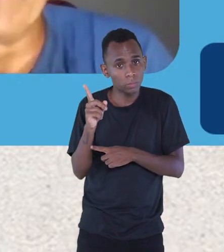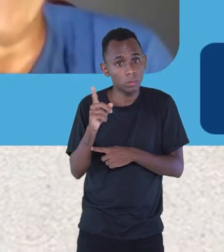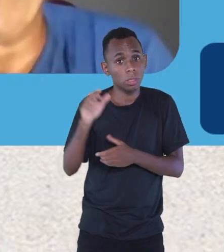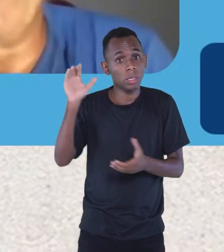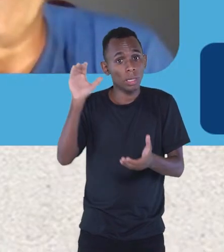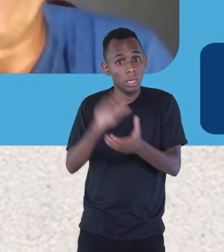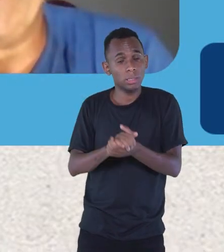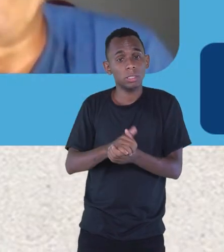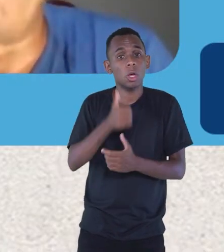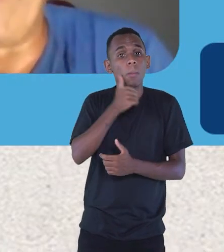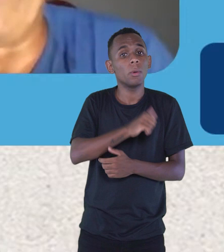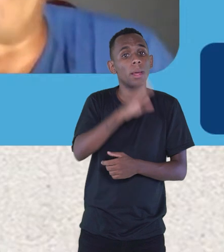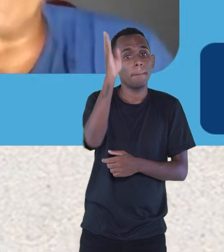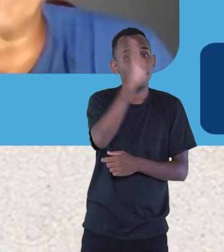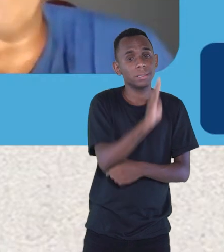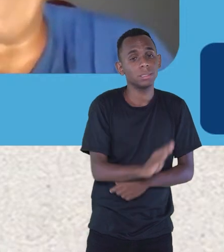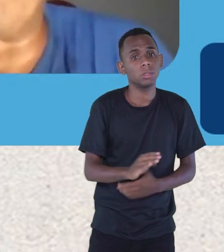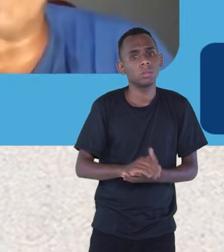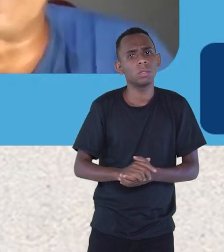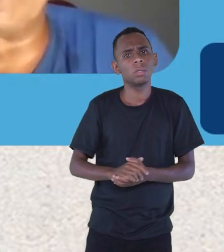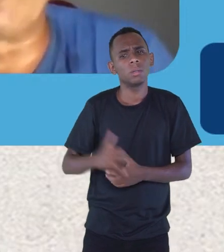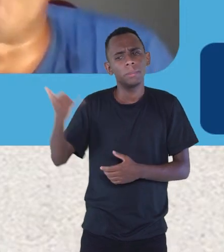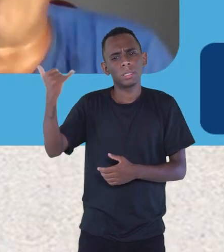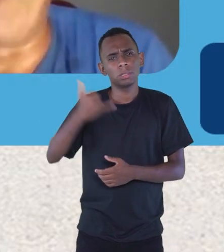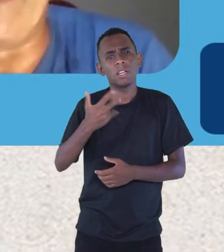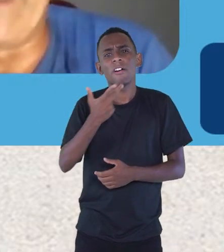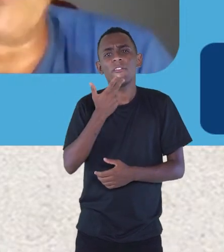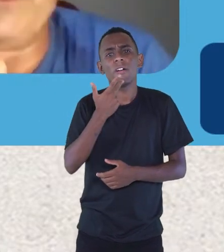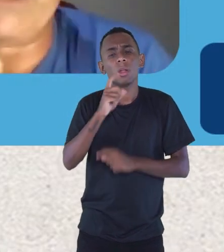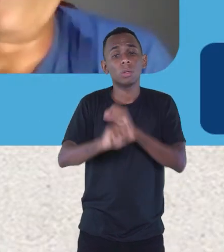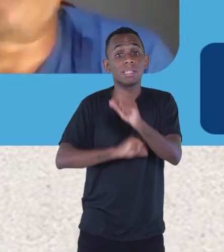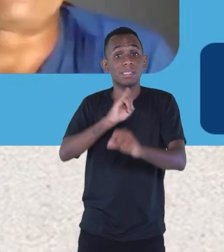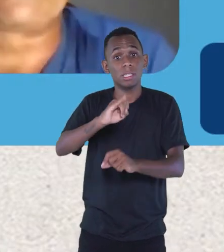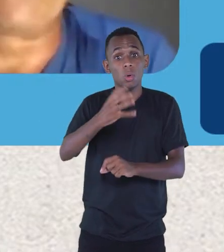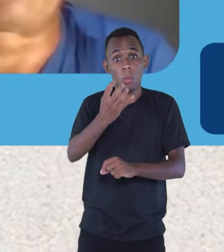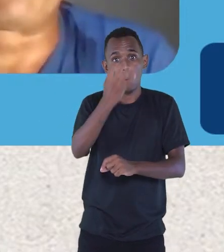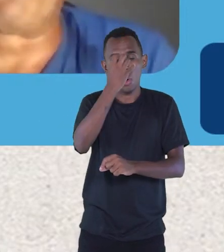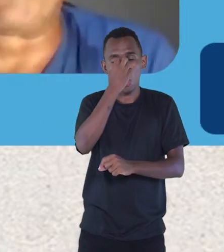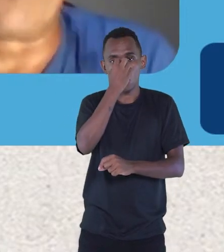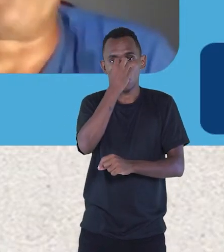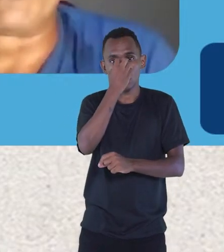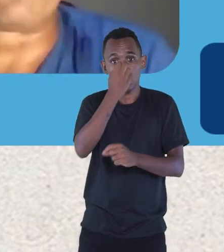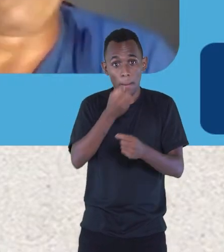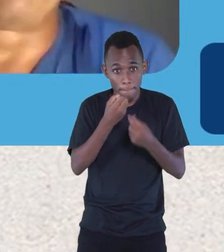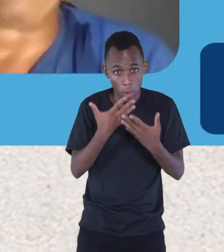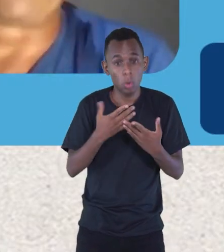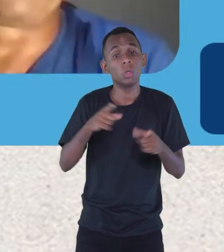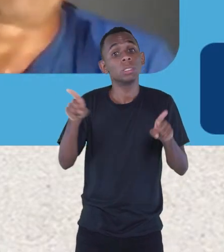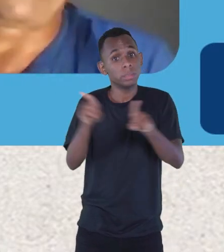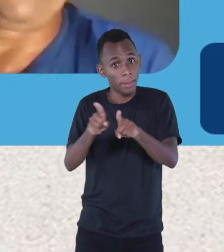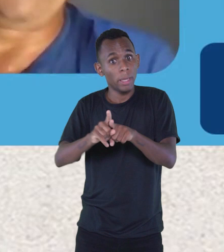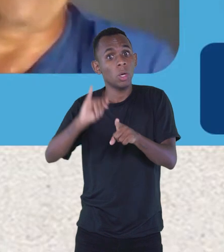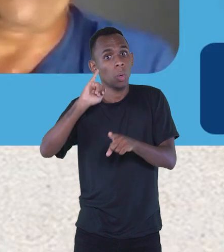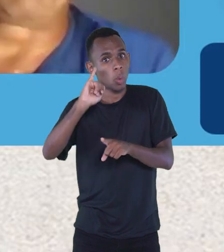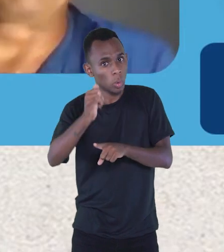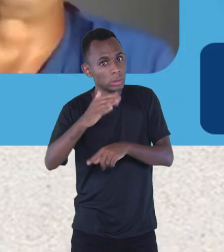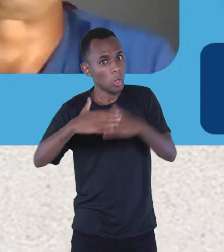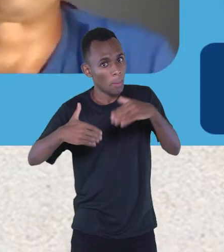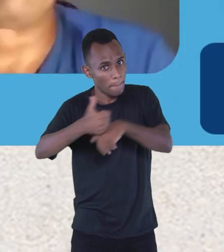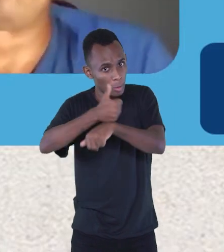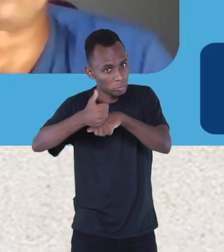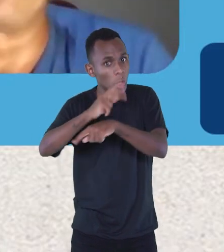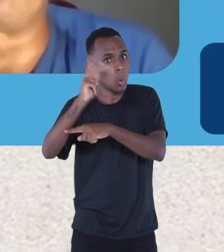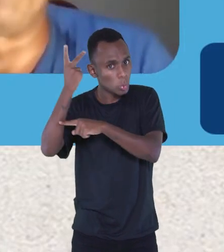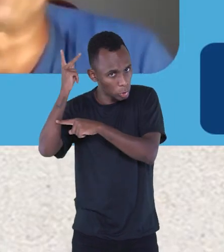casado com uma brasileira agora. Ele fala, você só vai conseguir ser um bom palhaço, e aí eu estendo isso para o contador de história, voltando para aquela